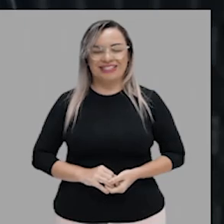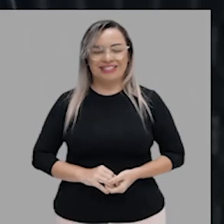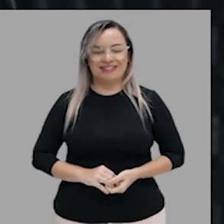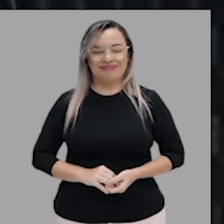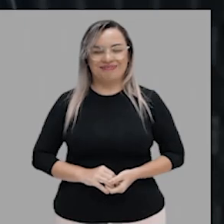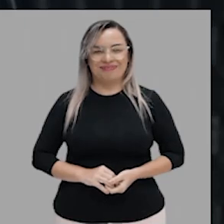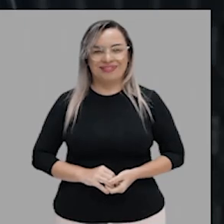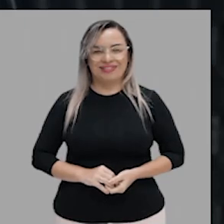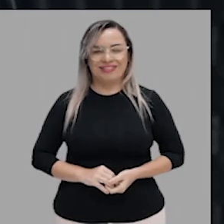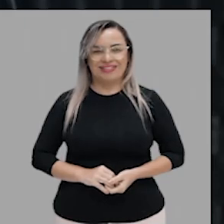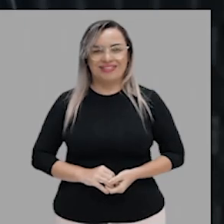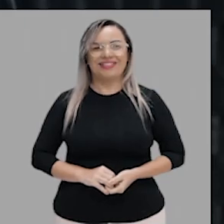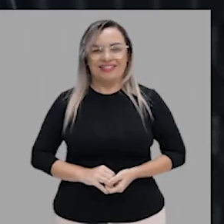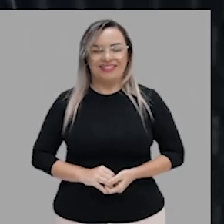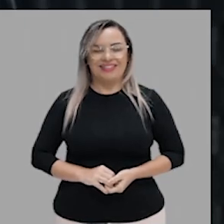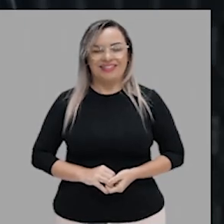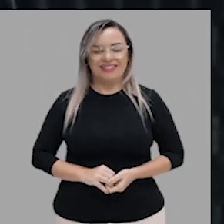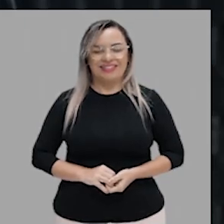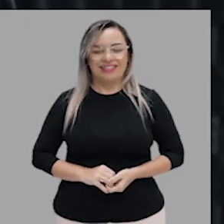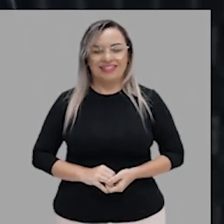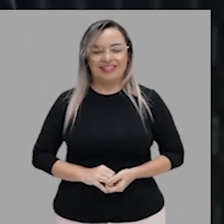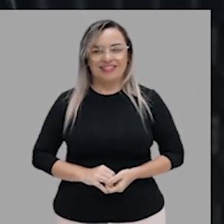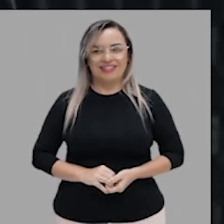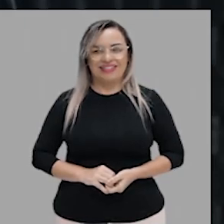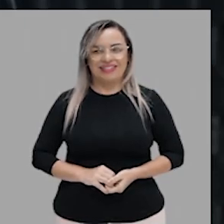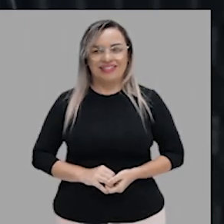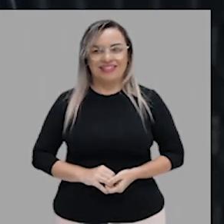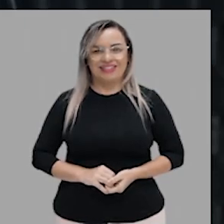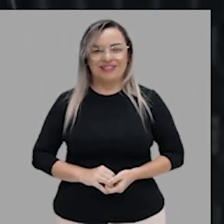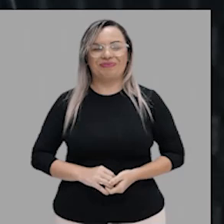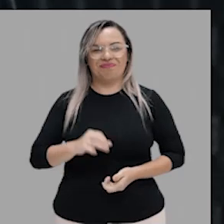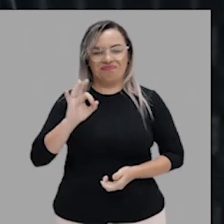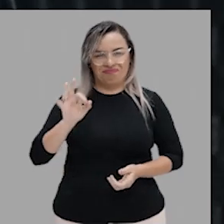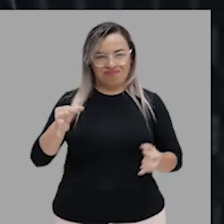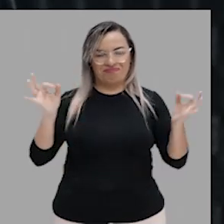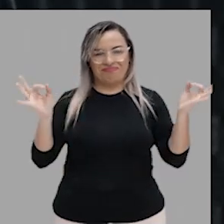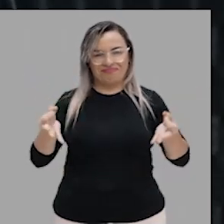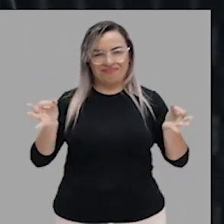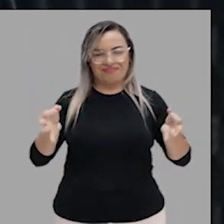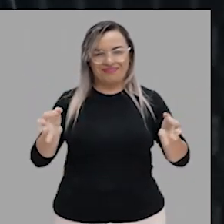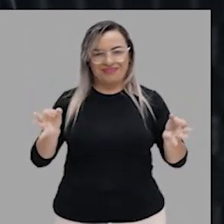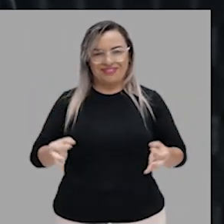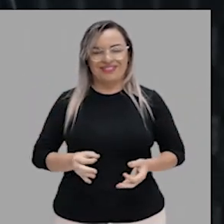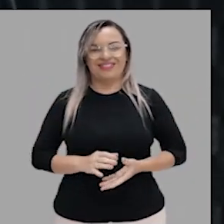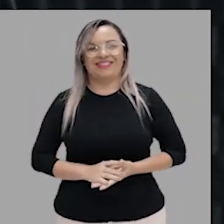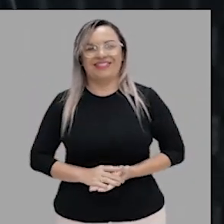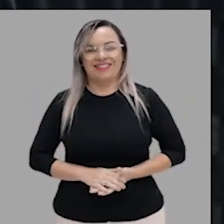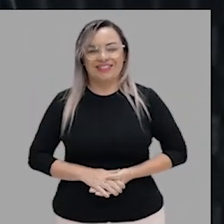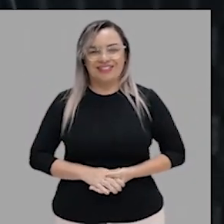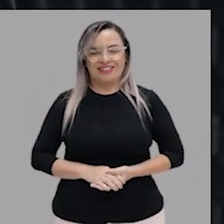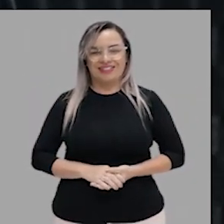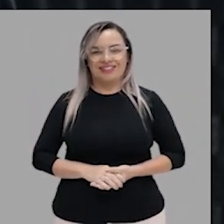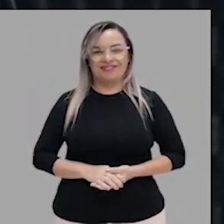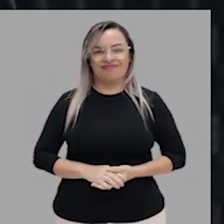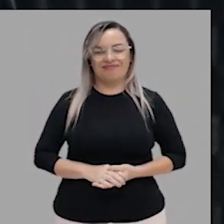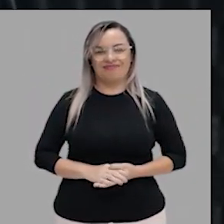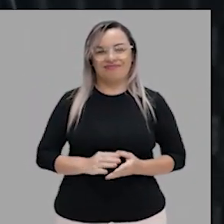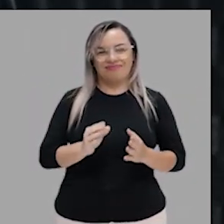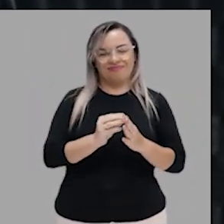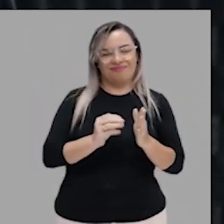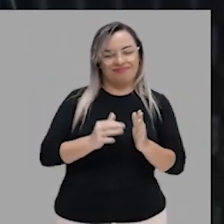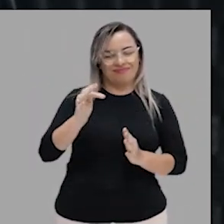Das, da Libras, da língua brasileira de sinais, viu aí? Concordância, minha gente, aulas